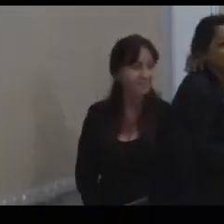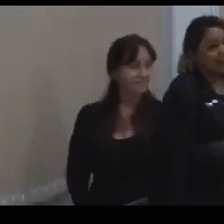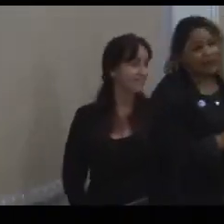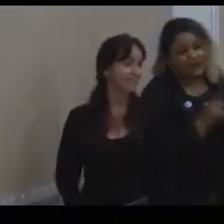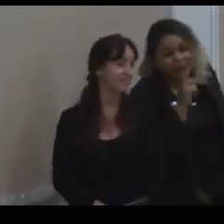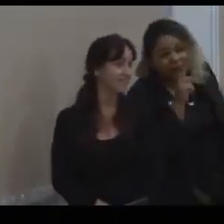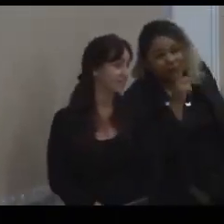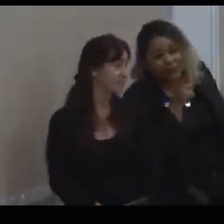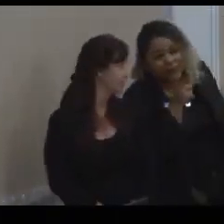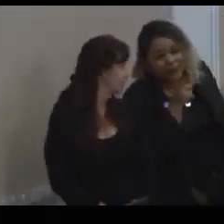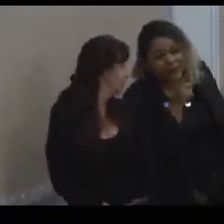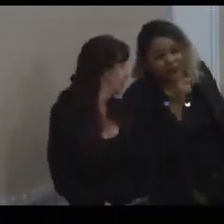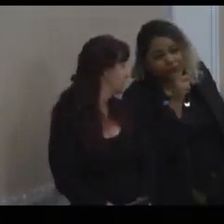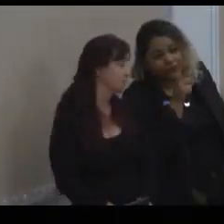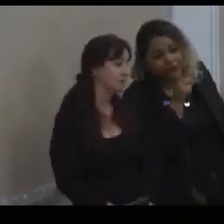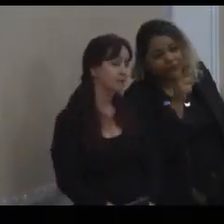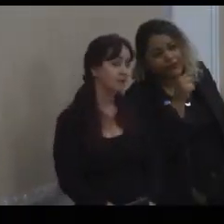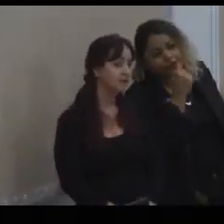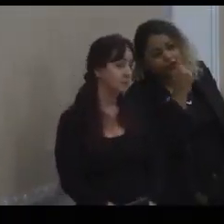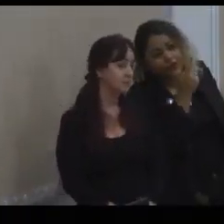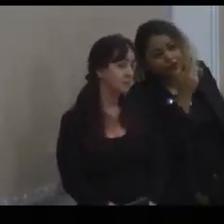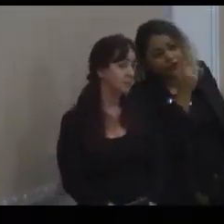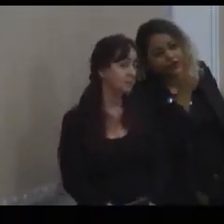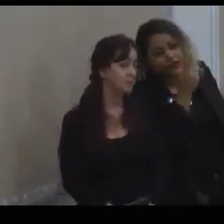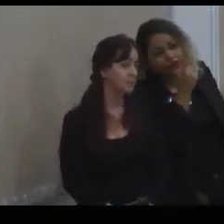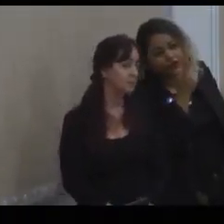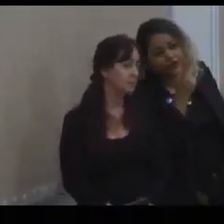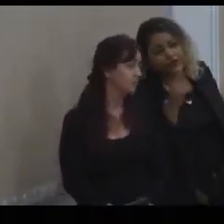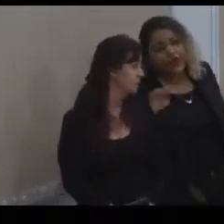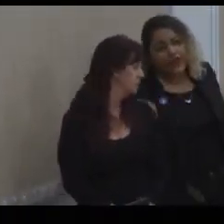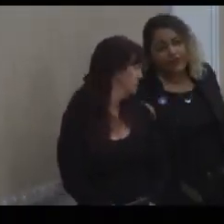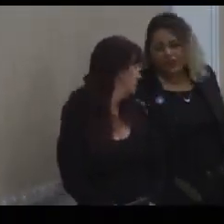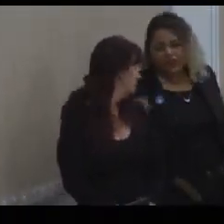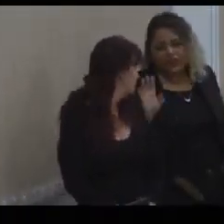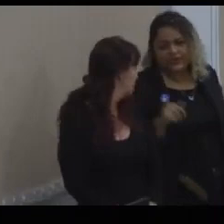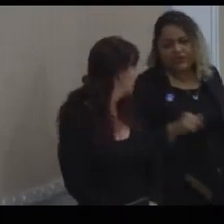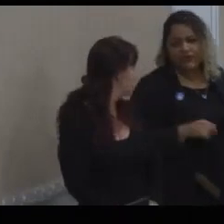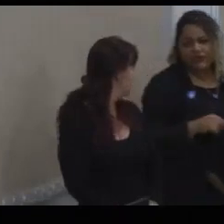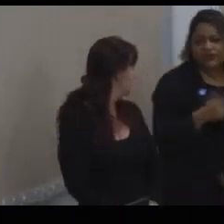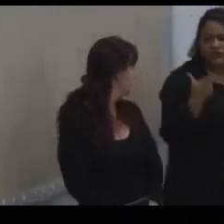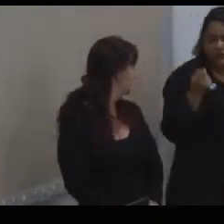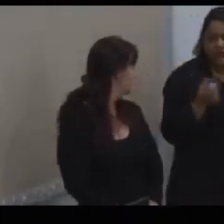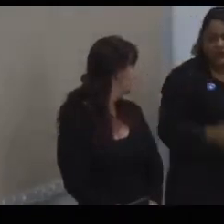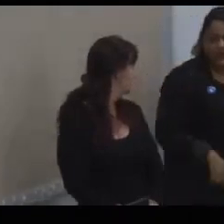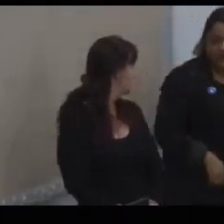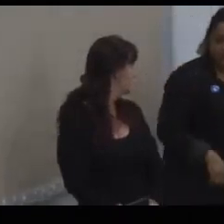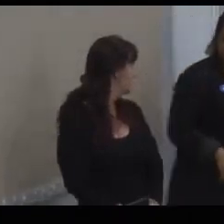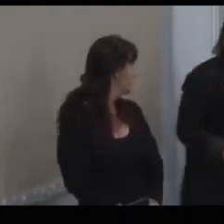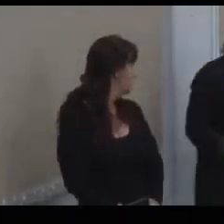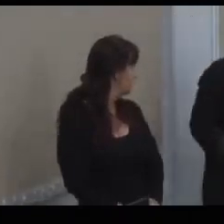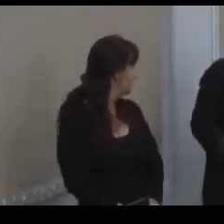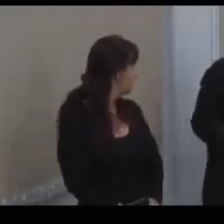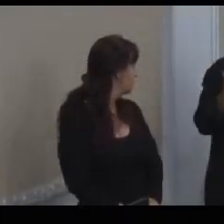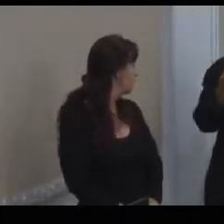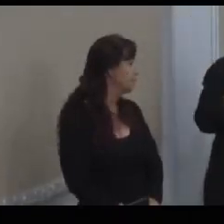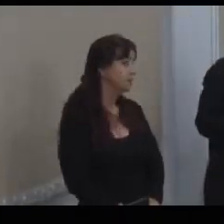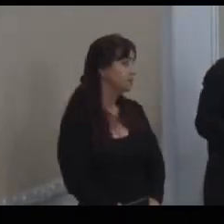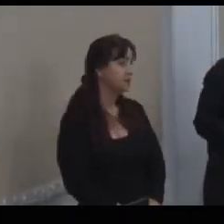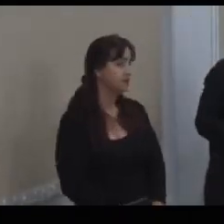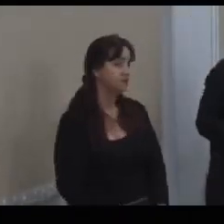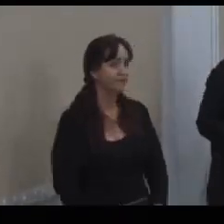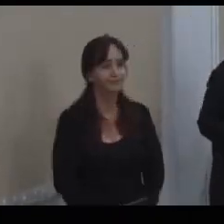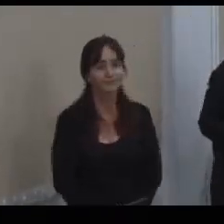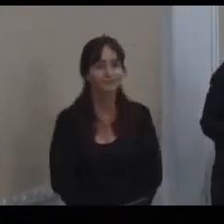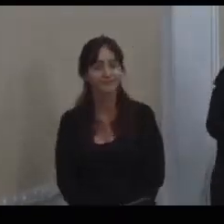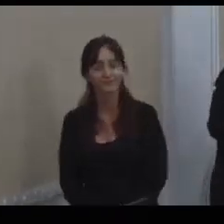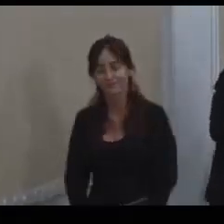Alô? Ô, Cláudio, você tem a palavra. Eu queria ressalvar algumas coisas.